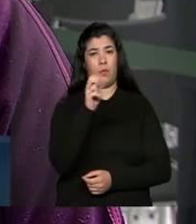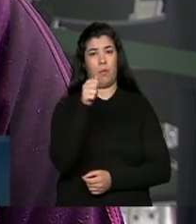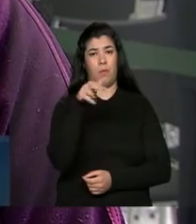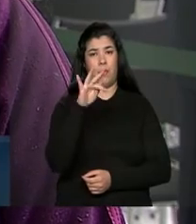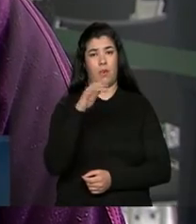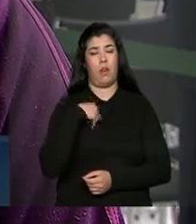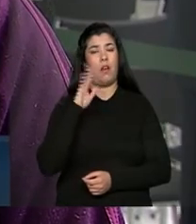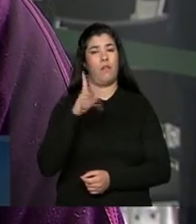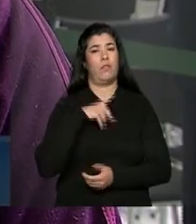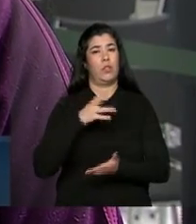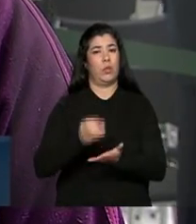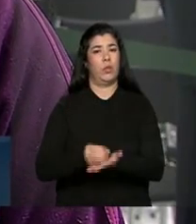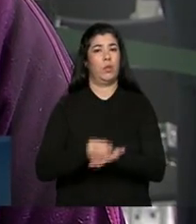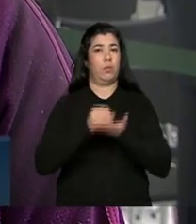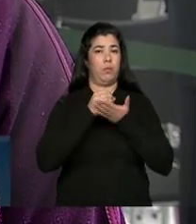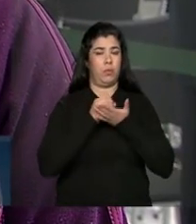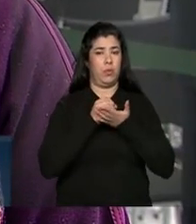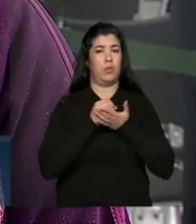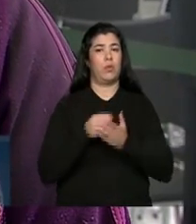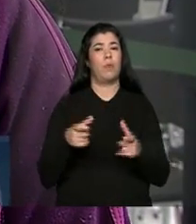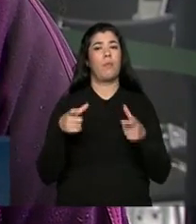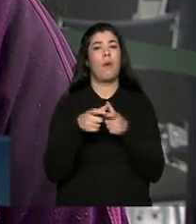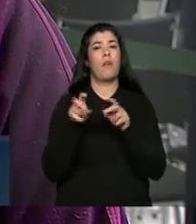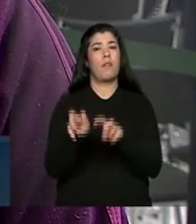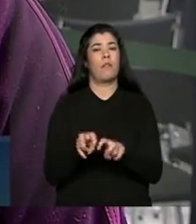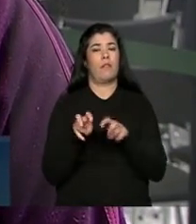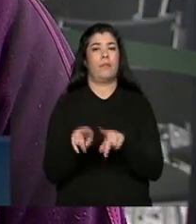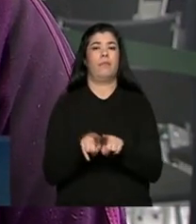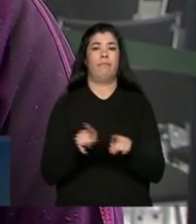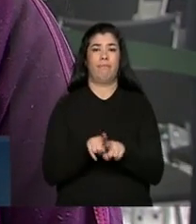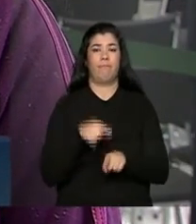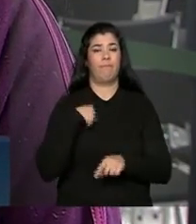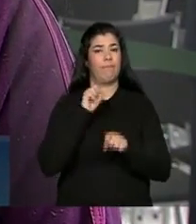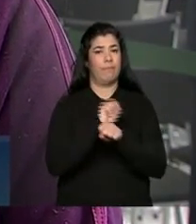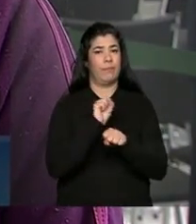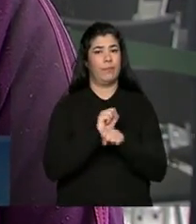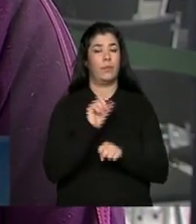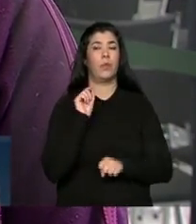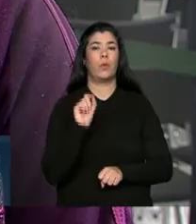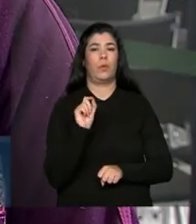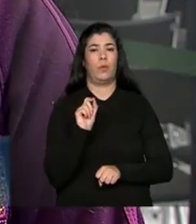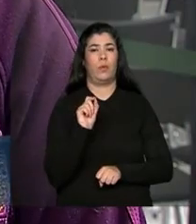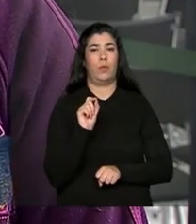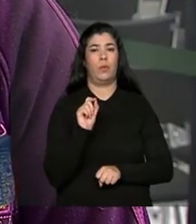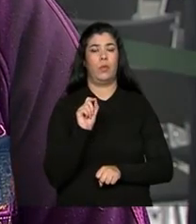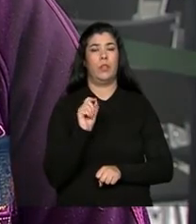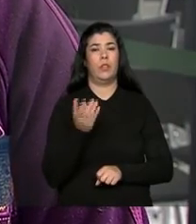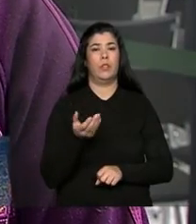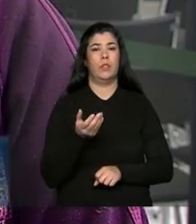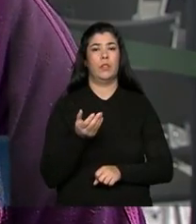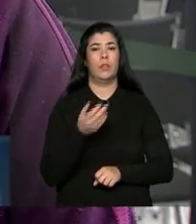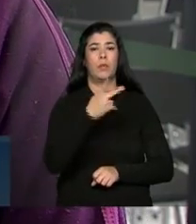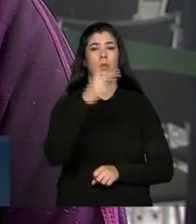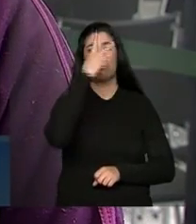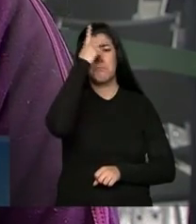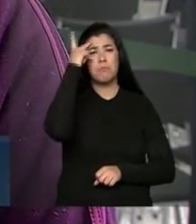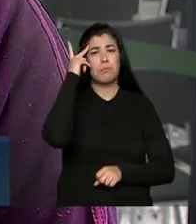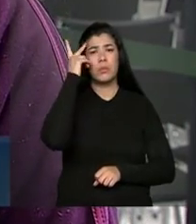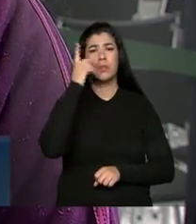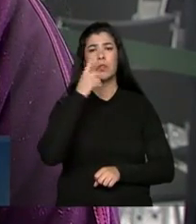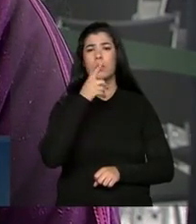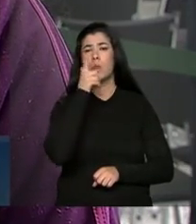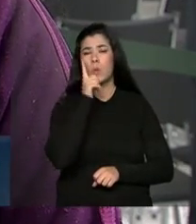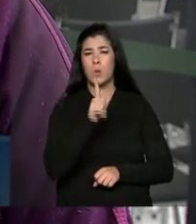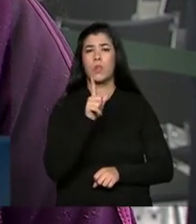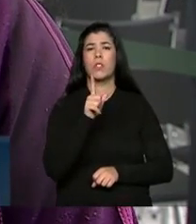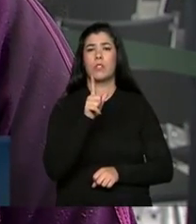ajuda muito boa para pequeno agricultor. Eu espero que as outras pessoas que não estão acessando o